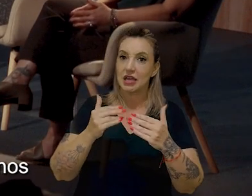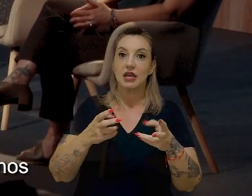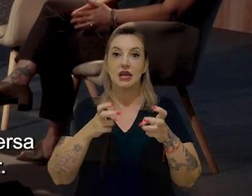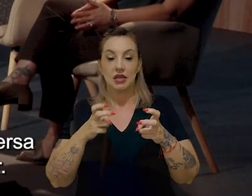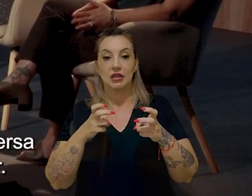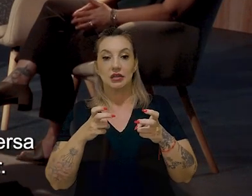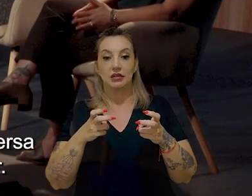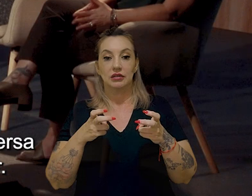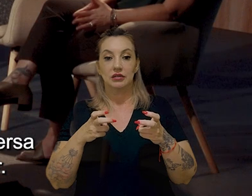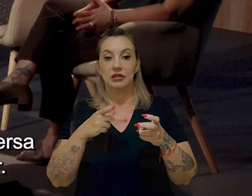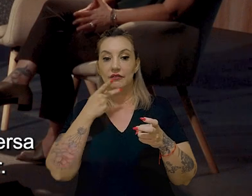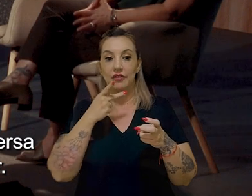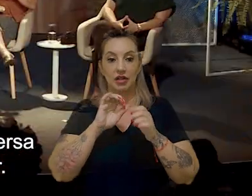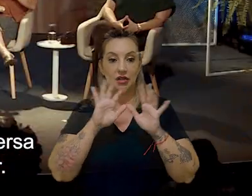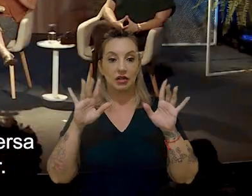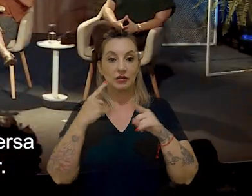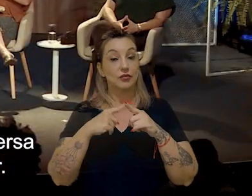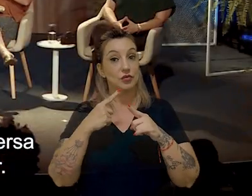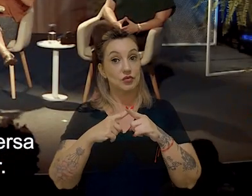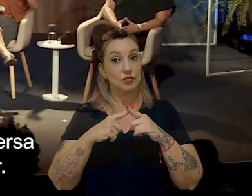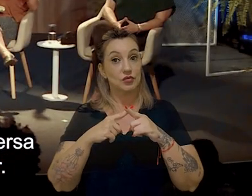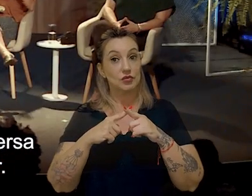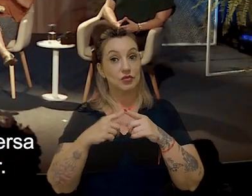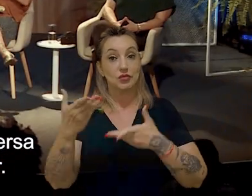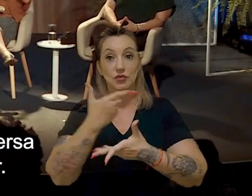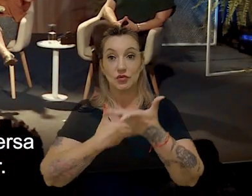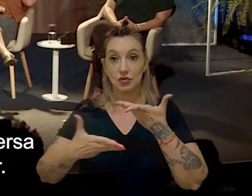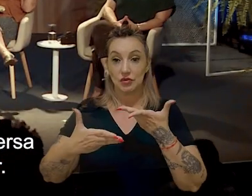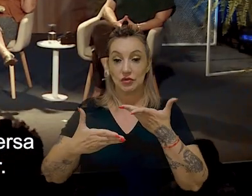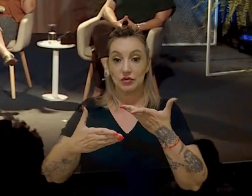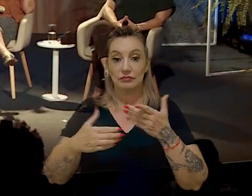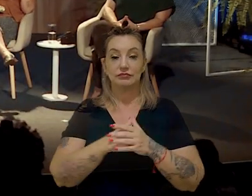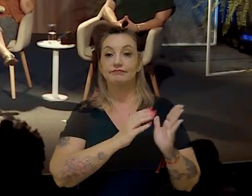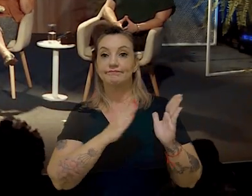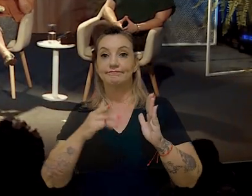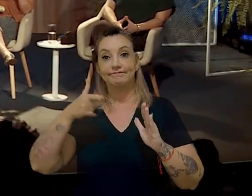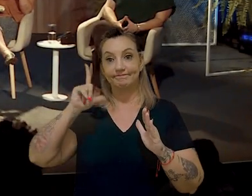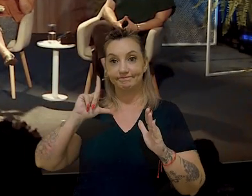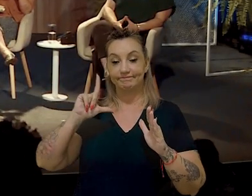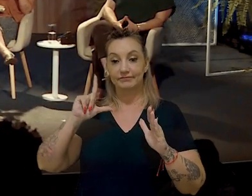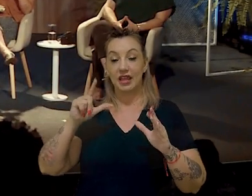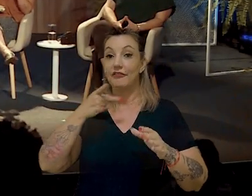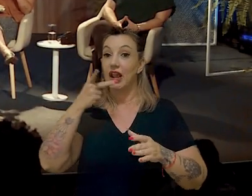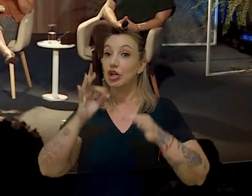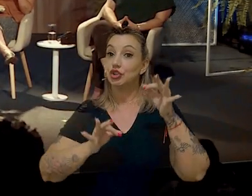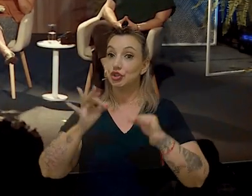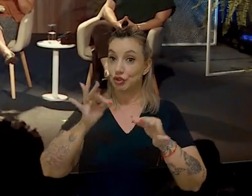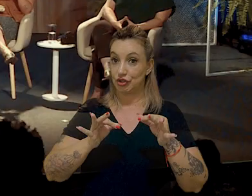queria, pelo menos, deixar aqui, porque eu acho que ela conversa também muito com o painel anterior, quando a gente está falando de justiça